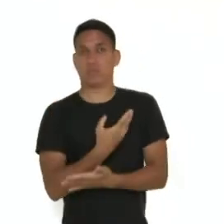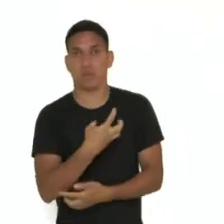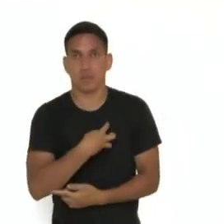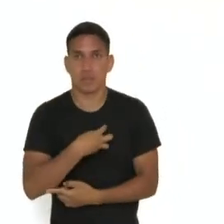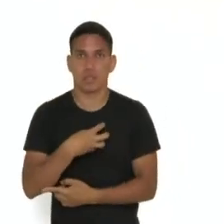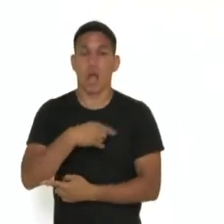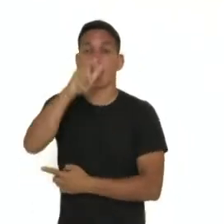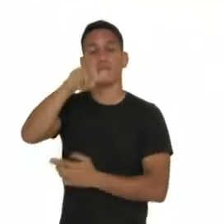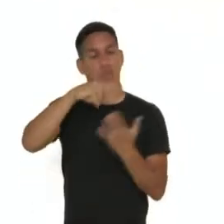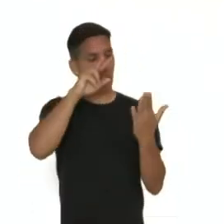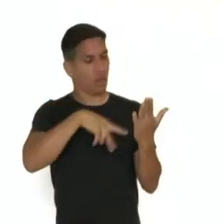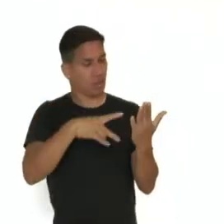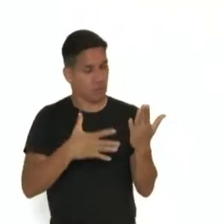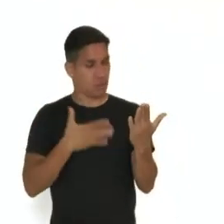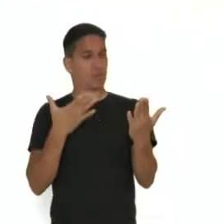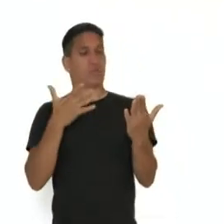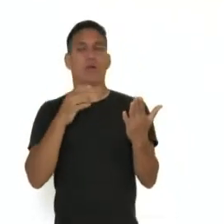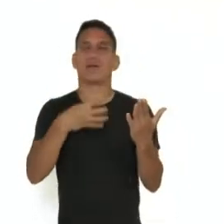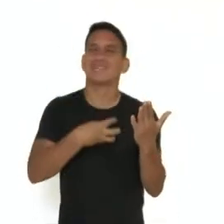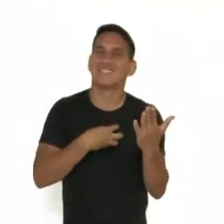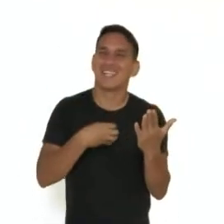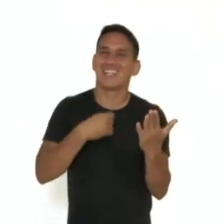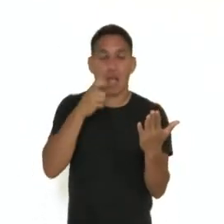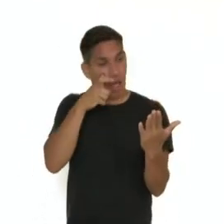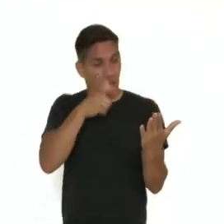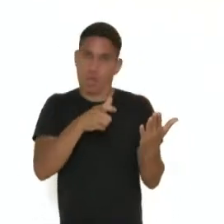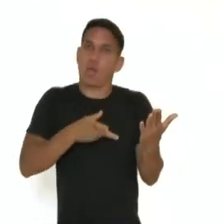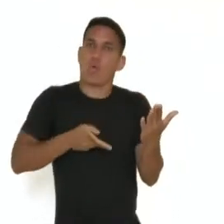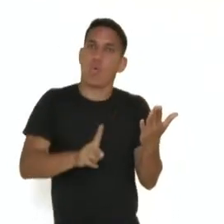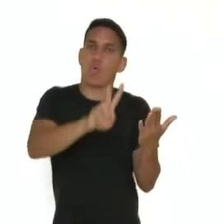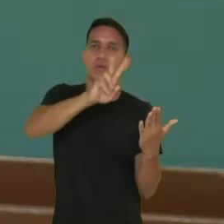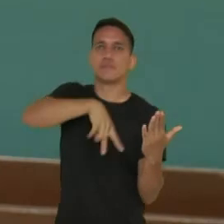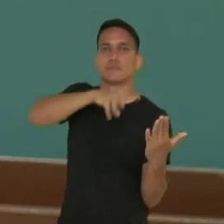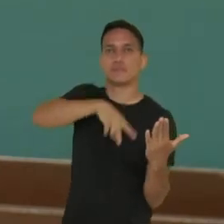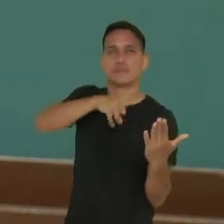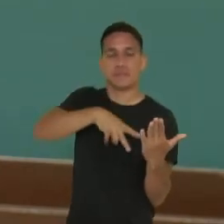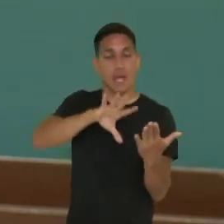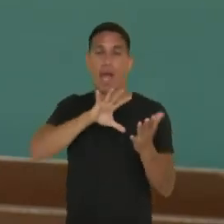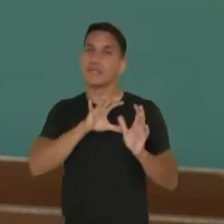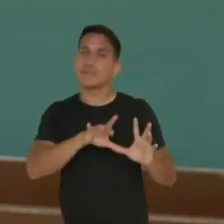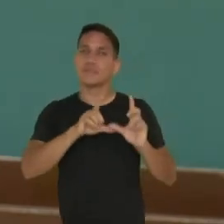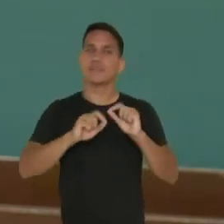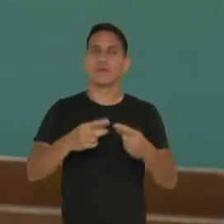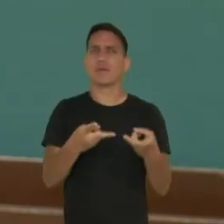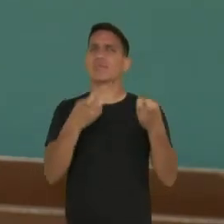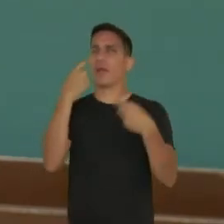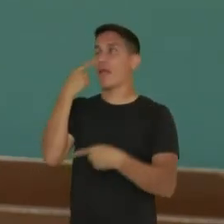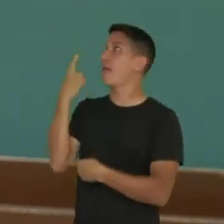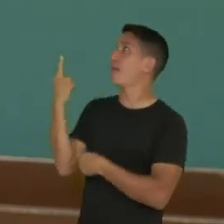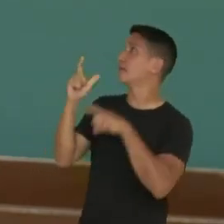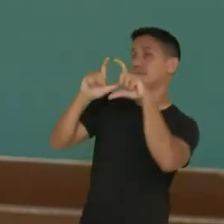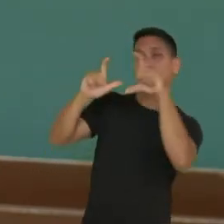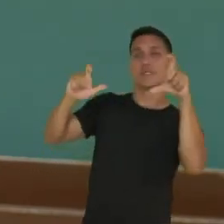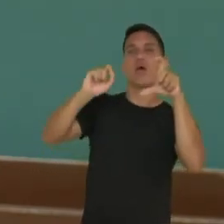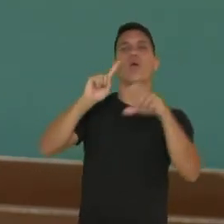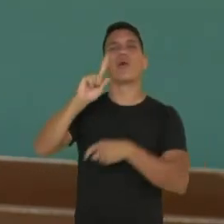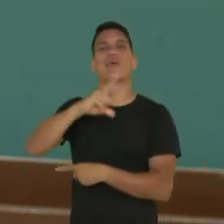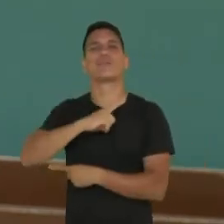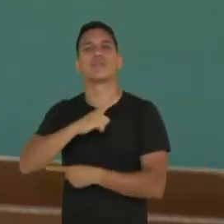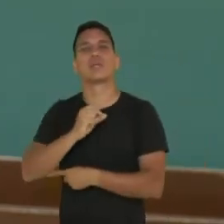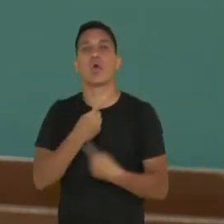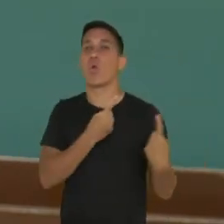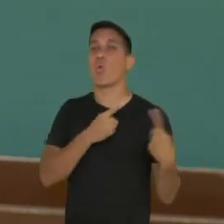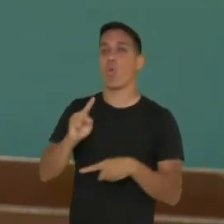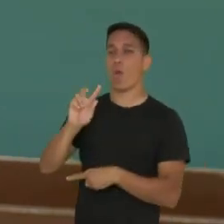o leitor, o espectador, tenha interesse em continuar com a leitura. Nesse caso, nós temos aqui o título, né? Olha, vacinação contra